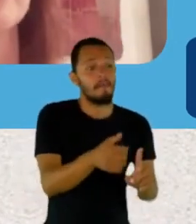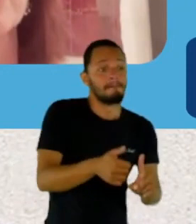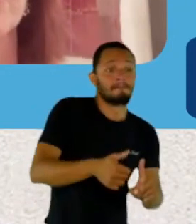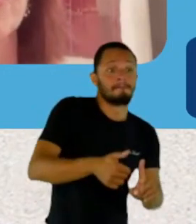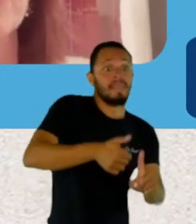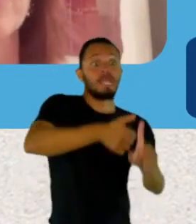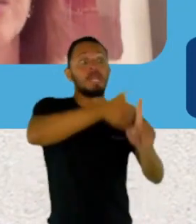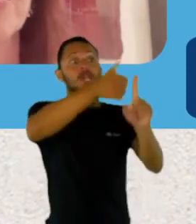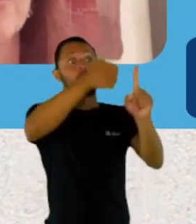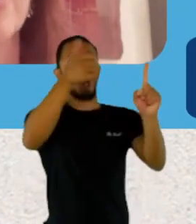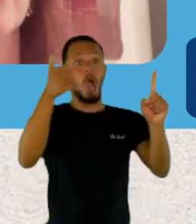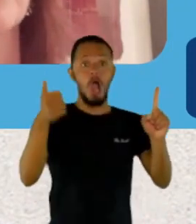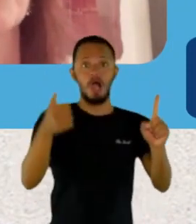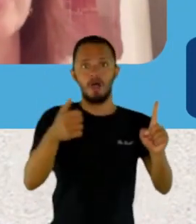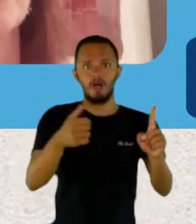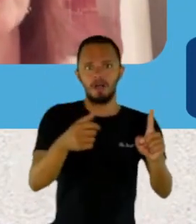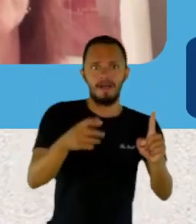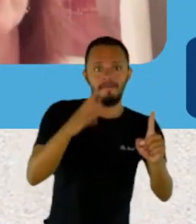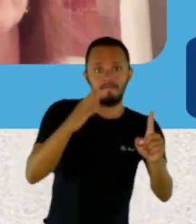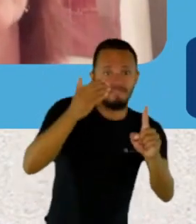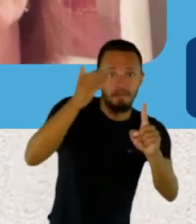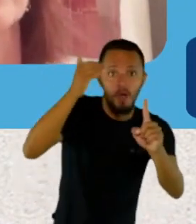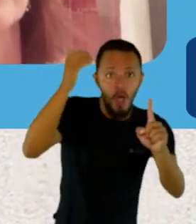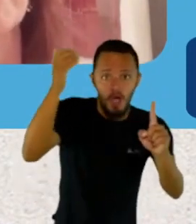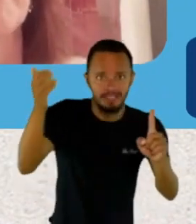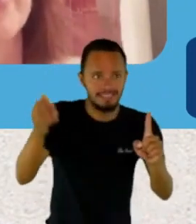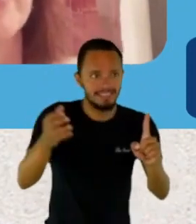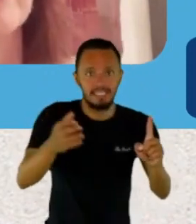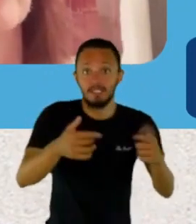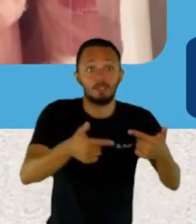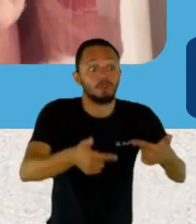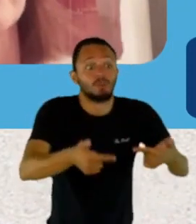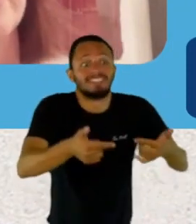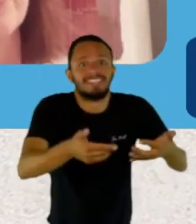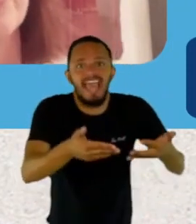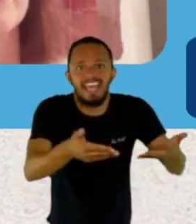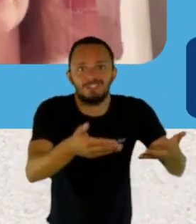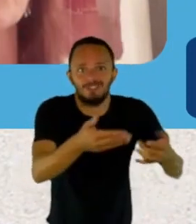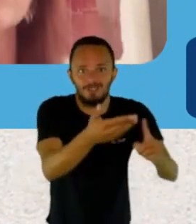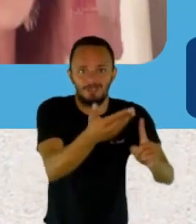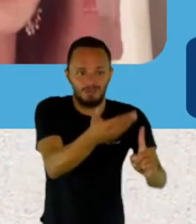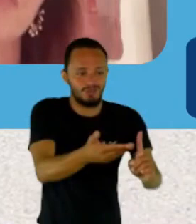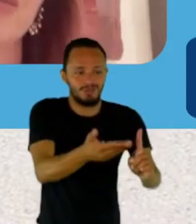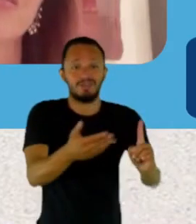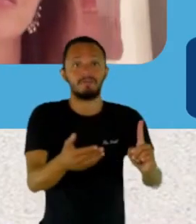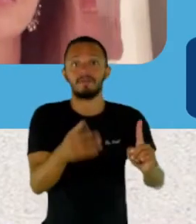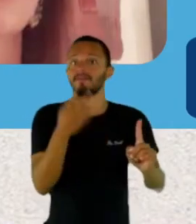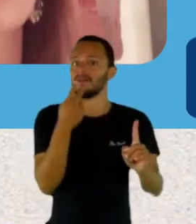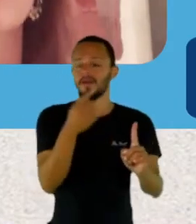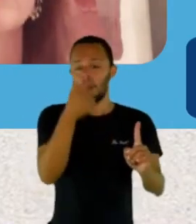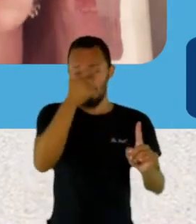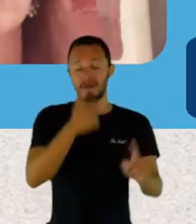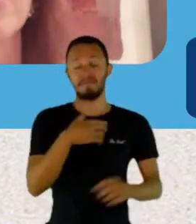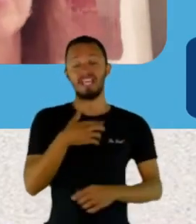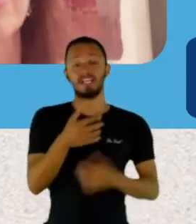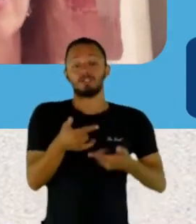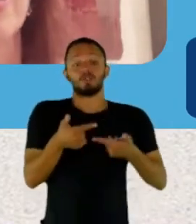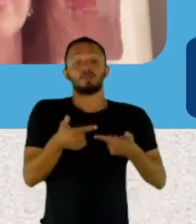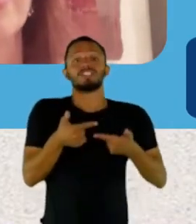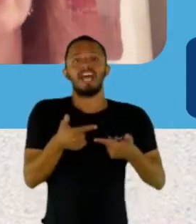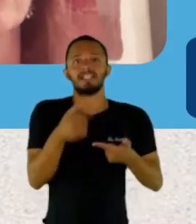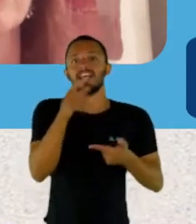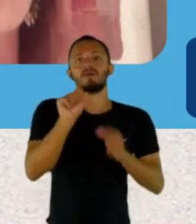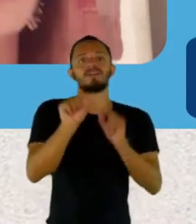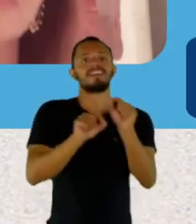ter uma outra percepção de sucesso. Sucesso, pra mim, é você estar bem presente em tudo que você faz. Isso, pra mim, é sucesso.